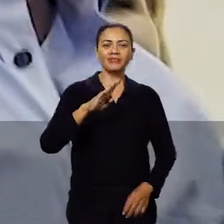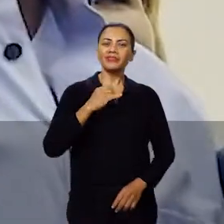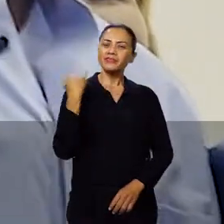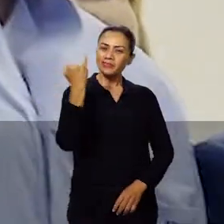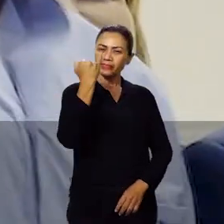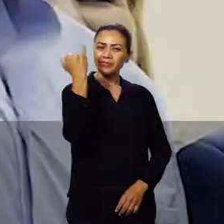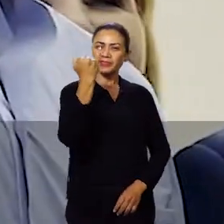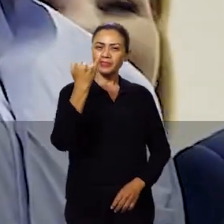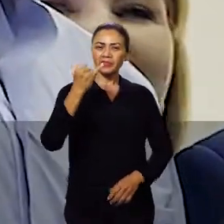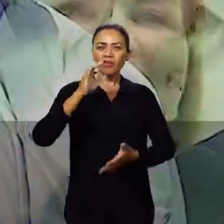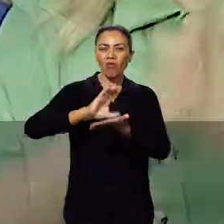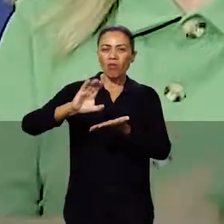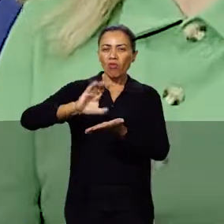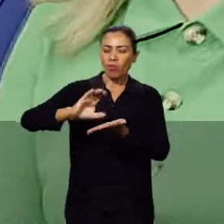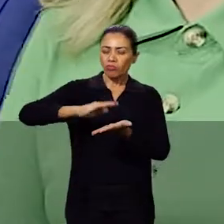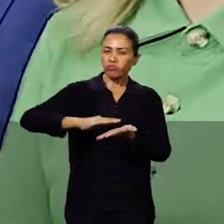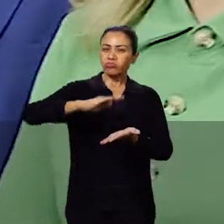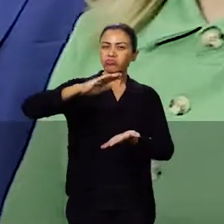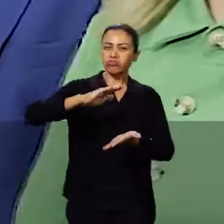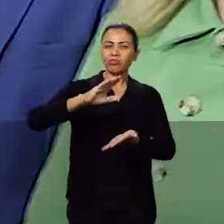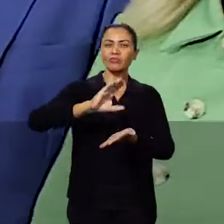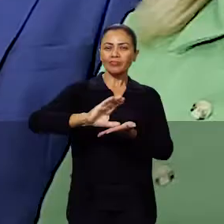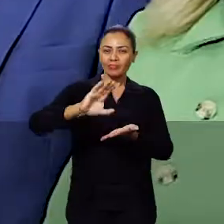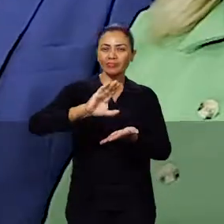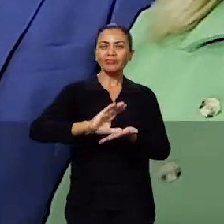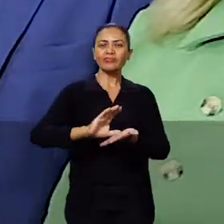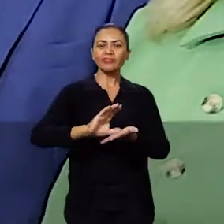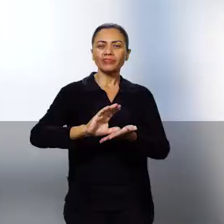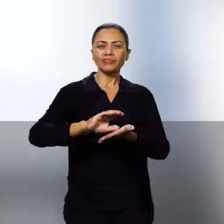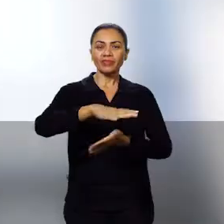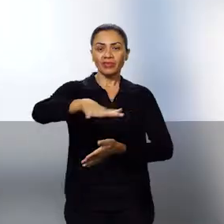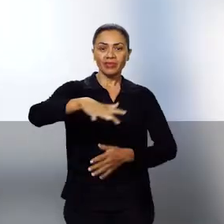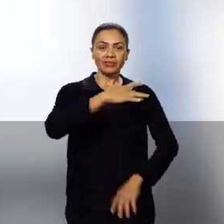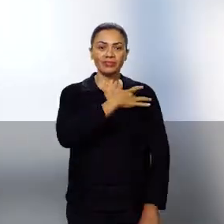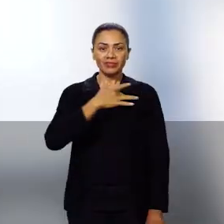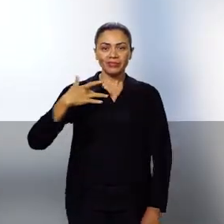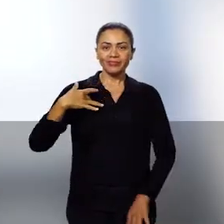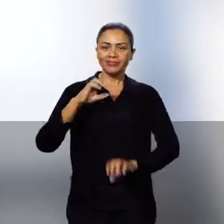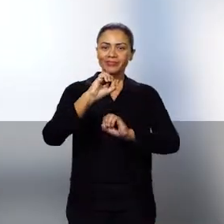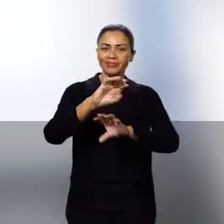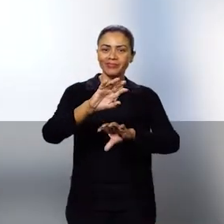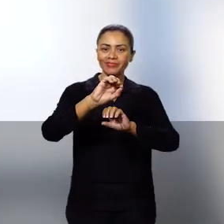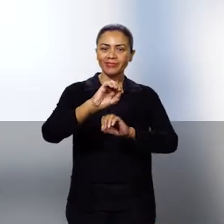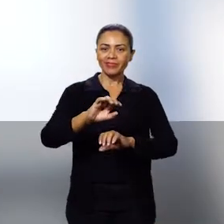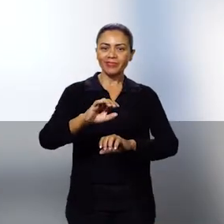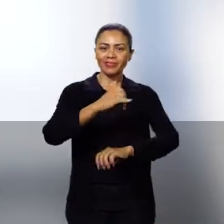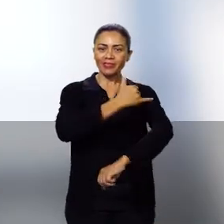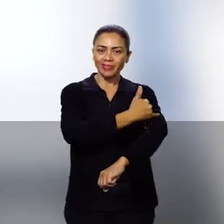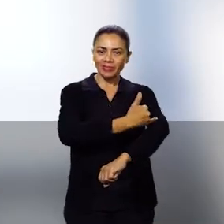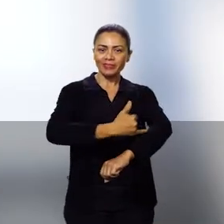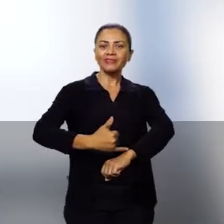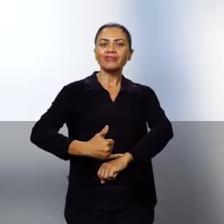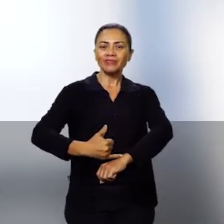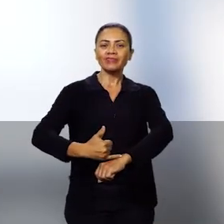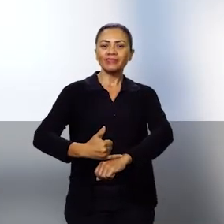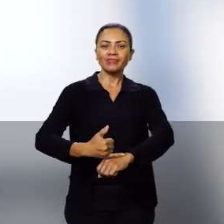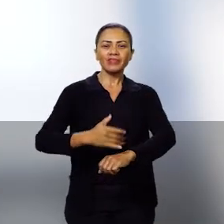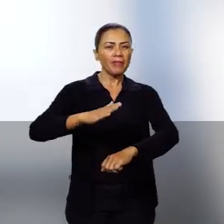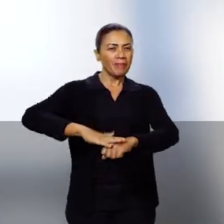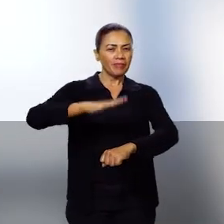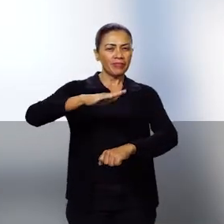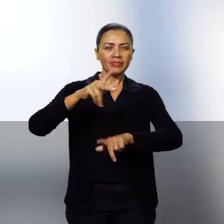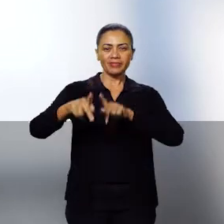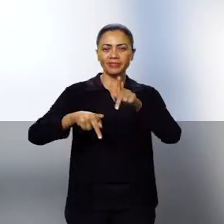é fundamental para levantar milhões de reais em recursos para investir em saúde, educação, infraestrutura